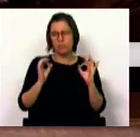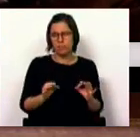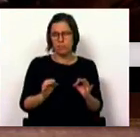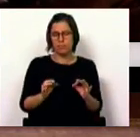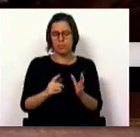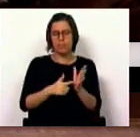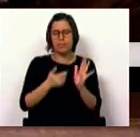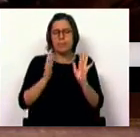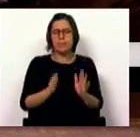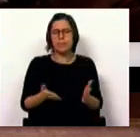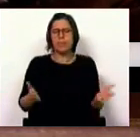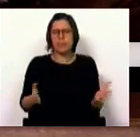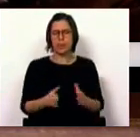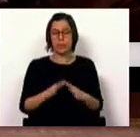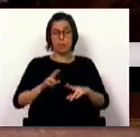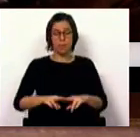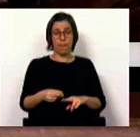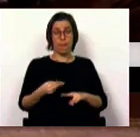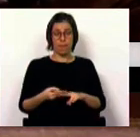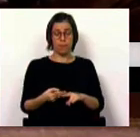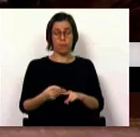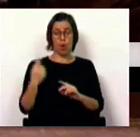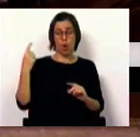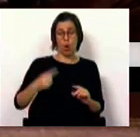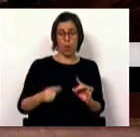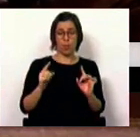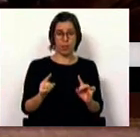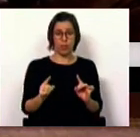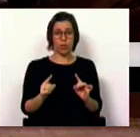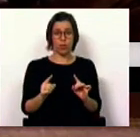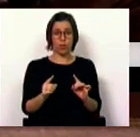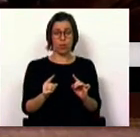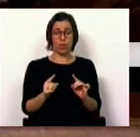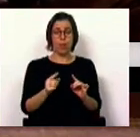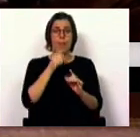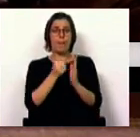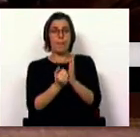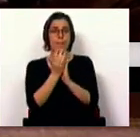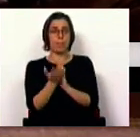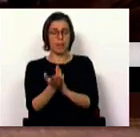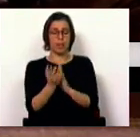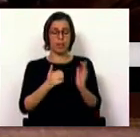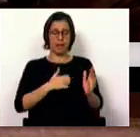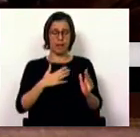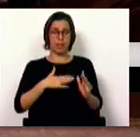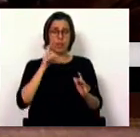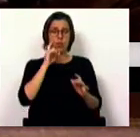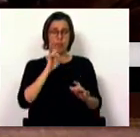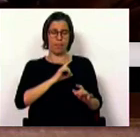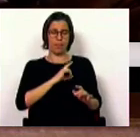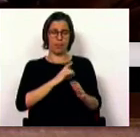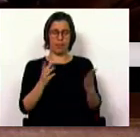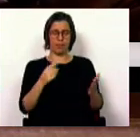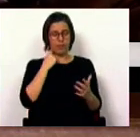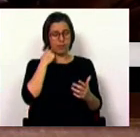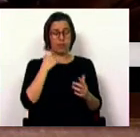necessário o reforço e obrigatório o recurso a medidas em empresas de segurança privada